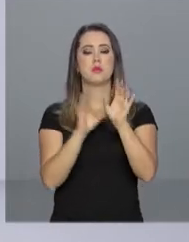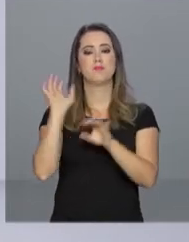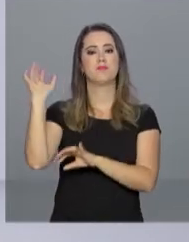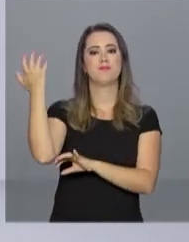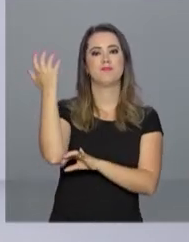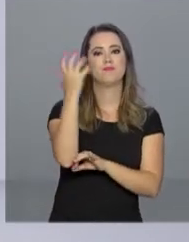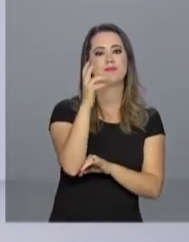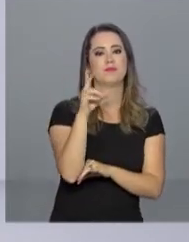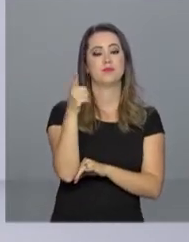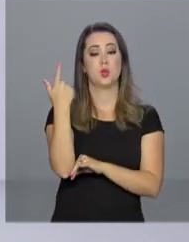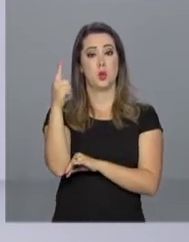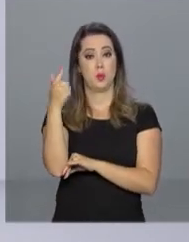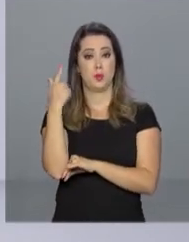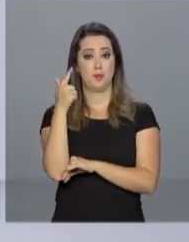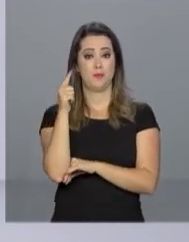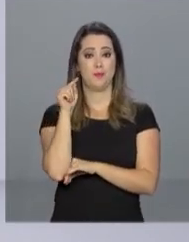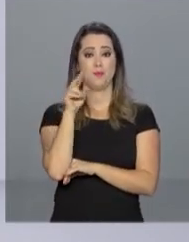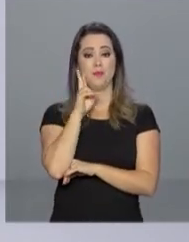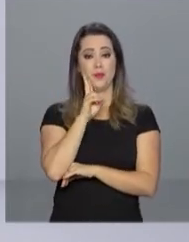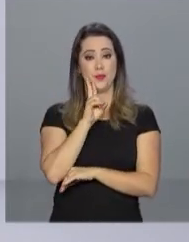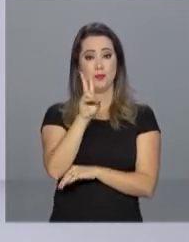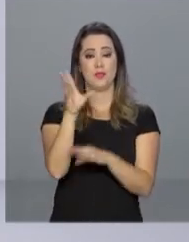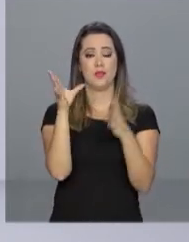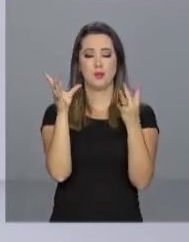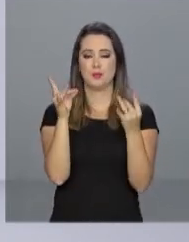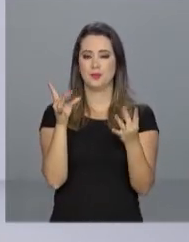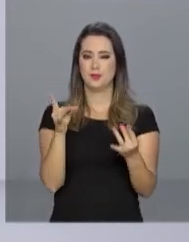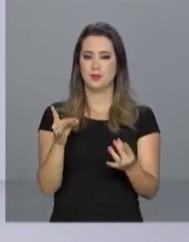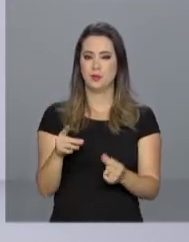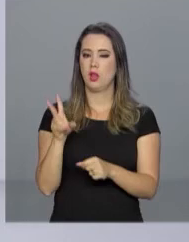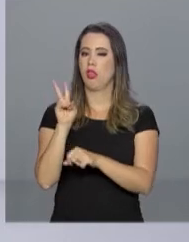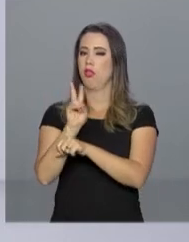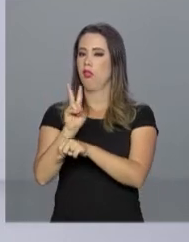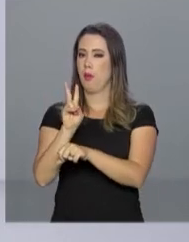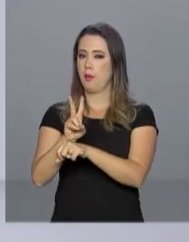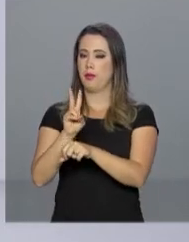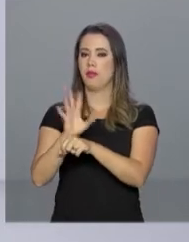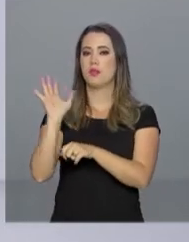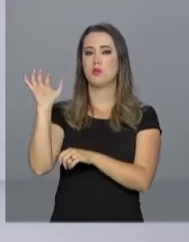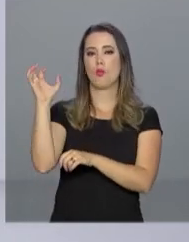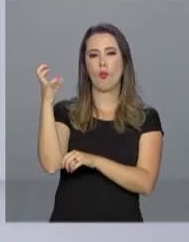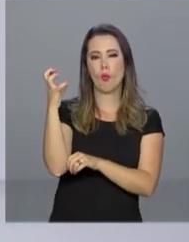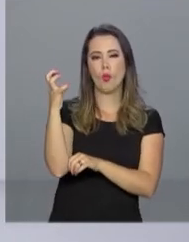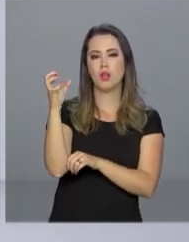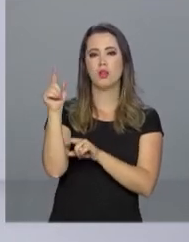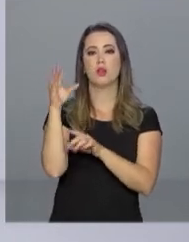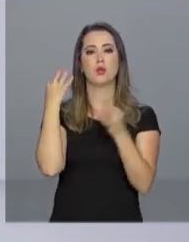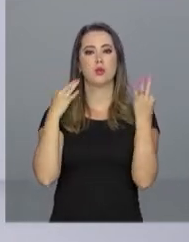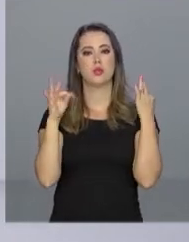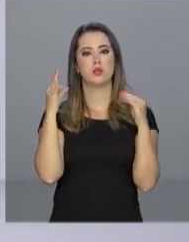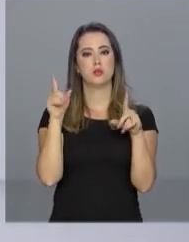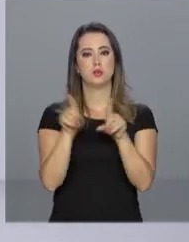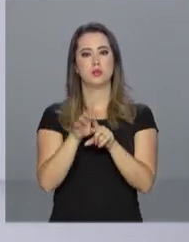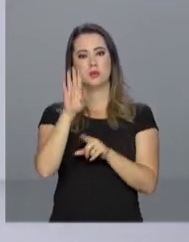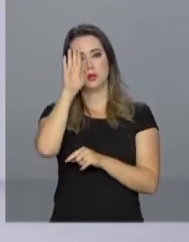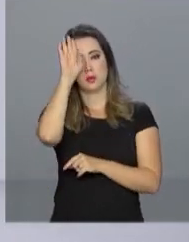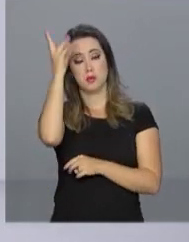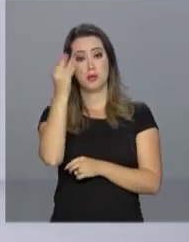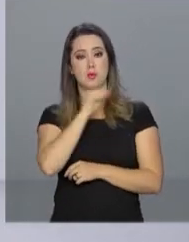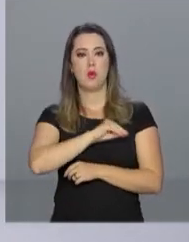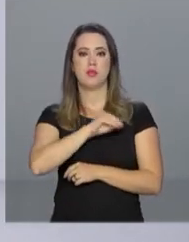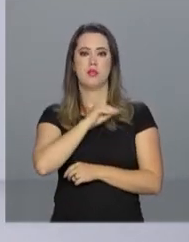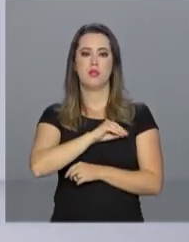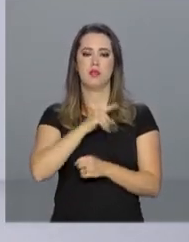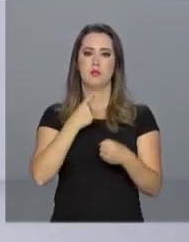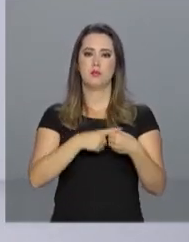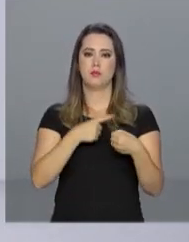Nacional da Chapada dos Veadeiros, em Goiás, você vai ver que, além de proteger o cerrado, o turismo no parque é a principal renda